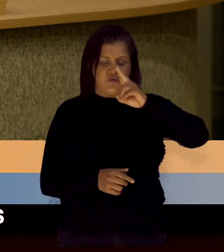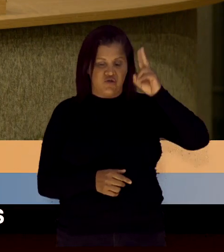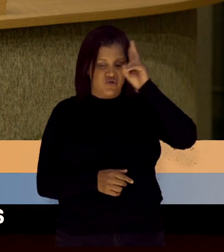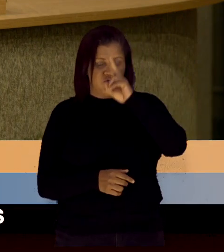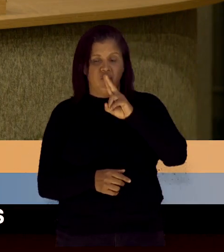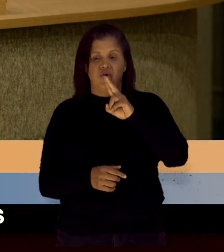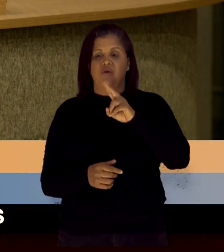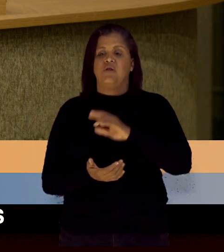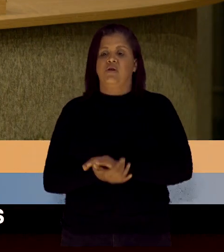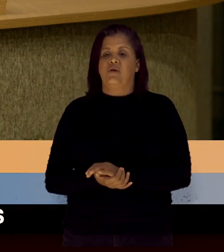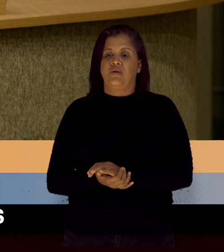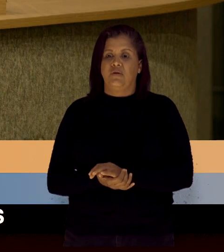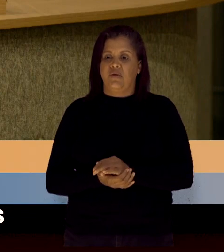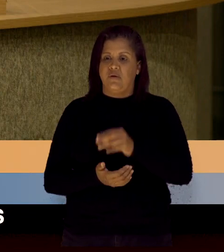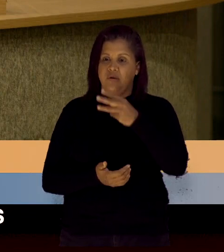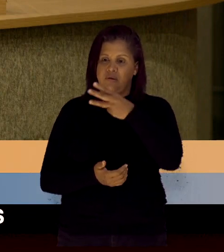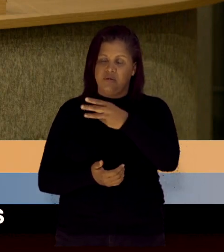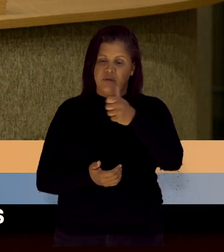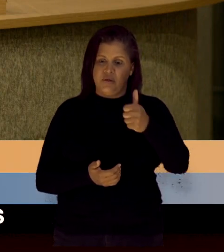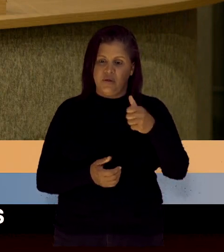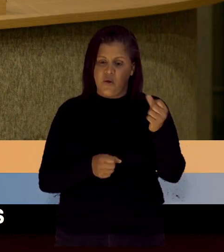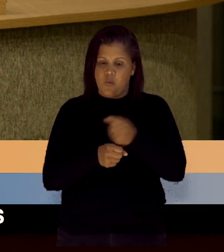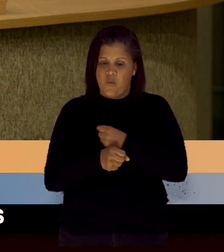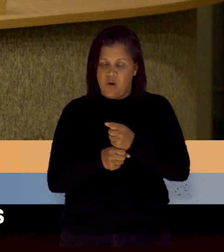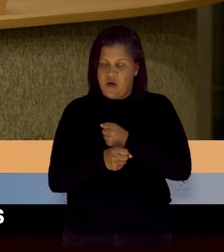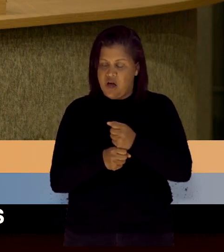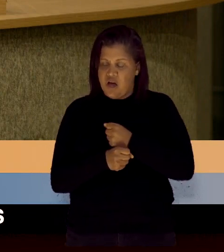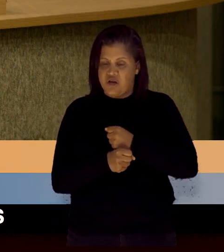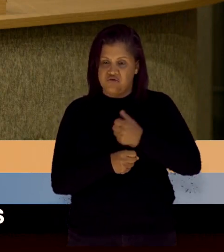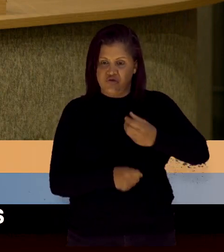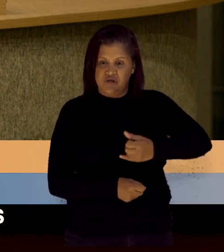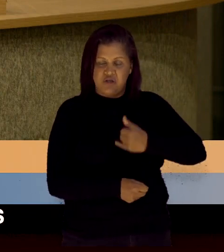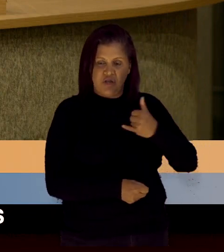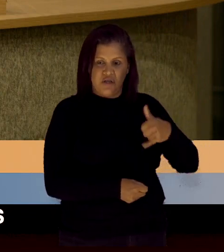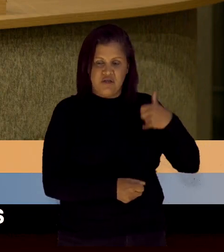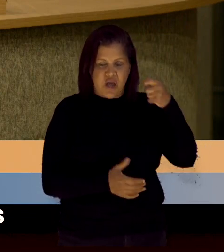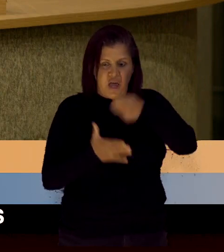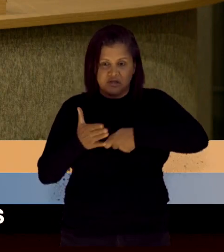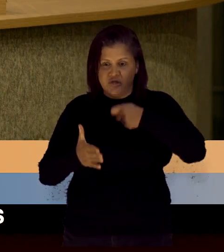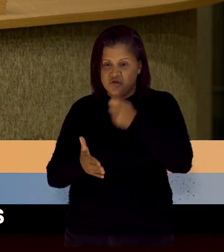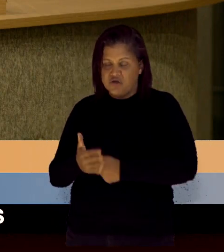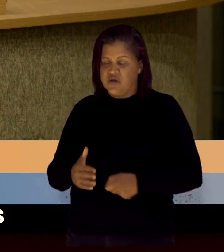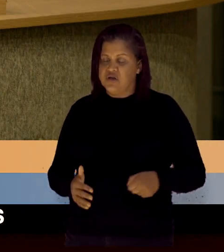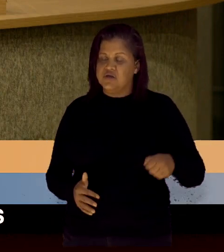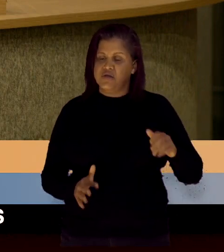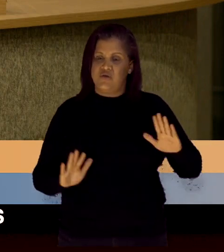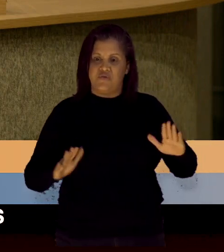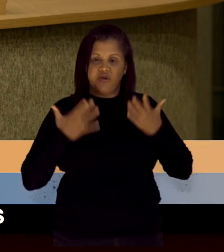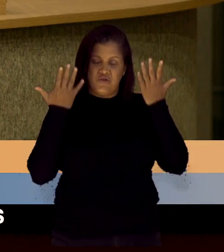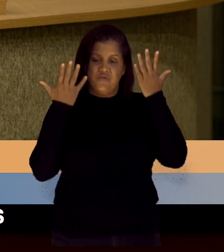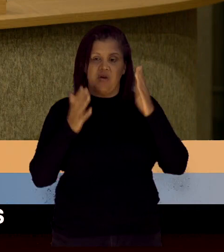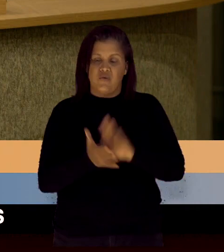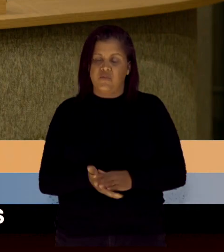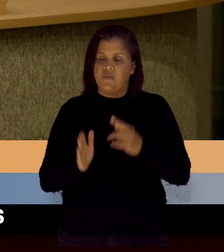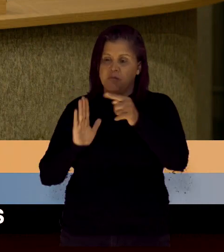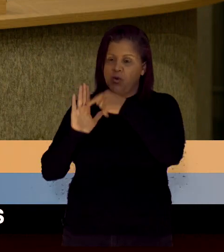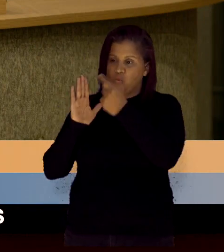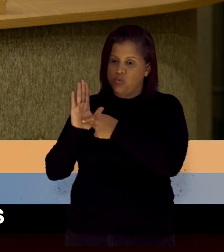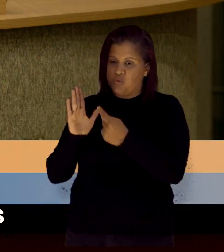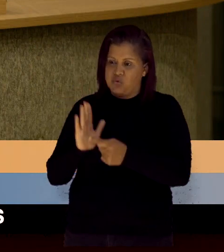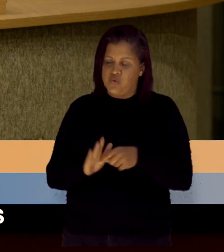nesses 31 anos de existência e resistência do festival. Como bem pontuou